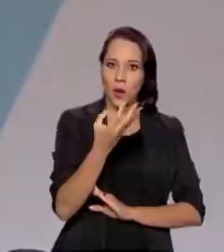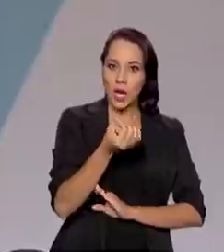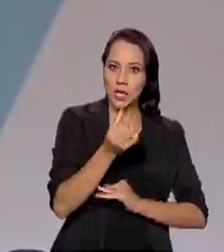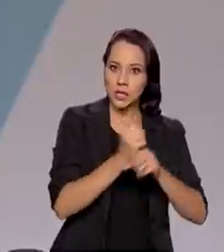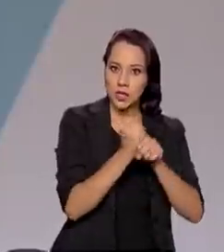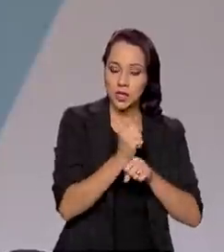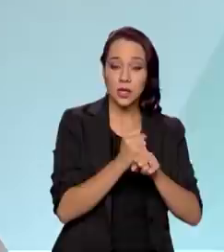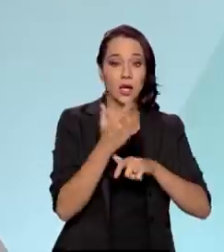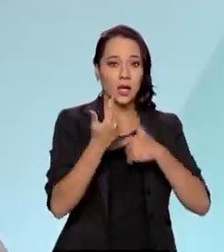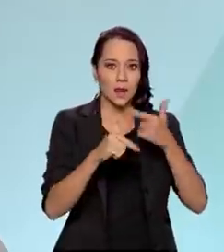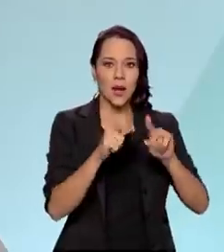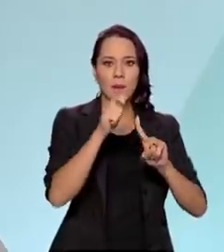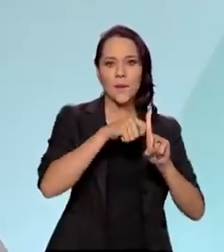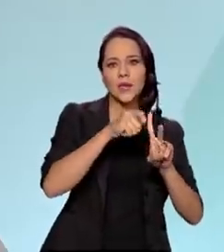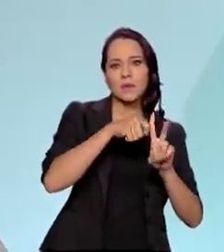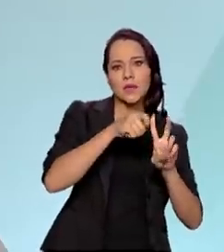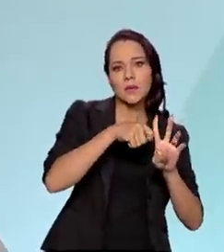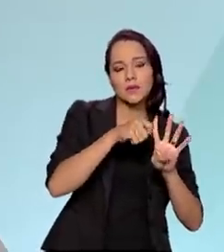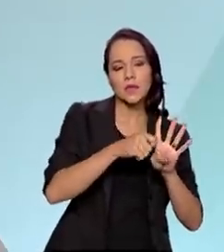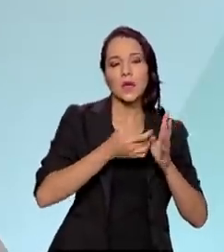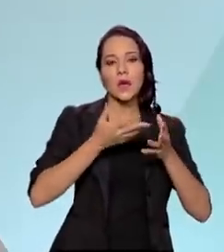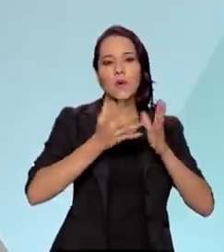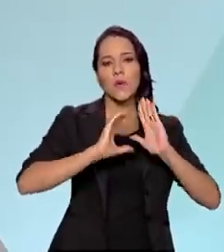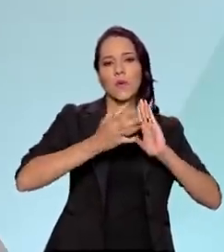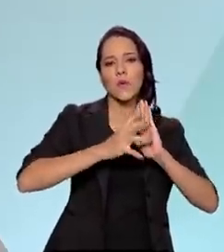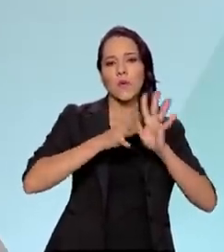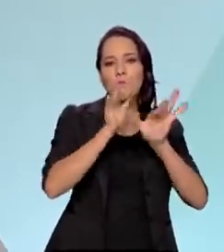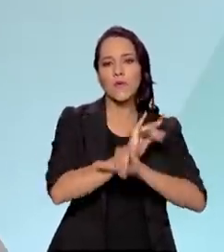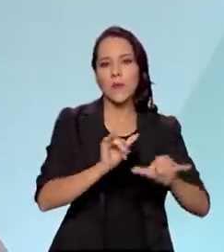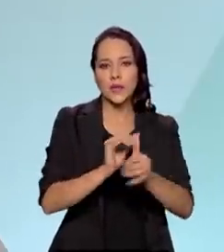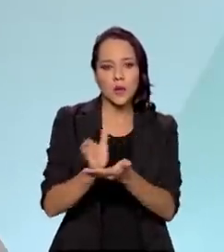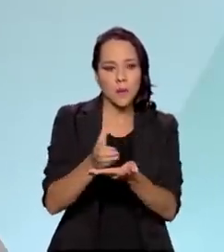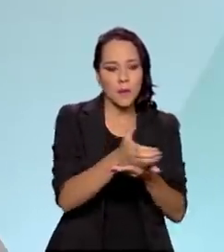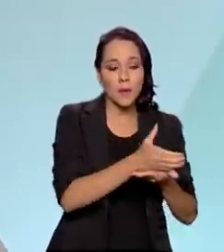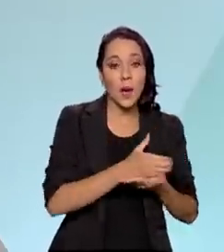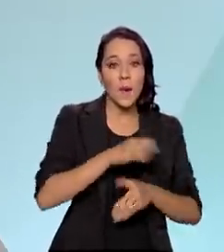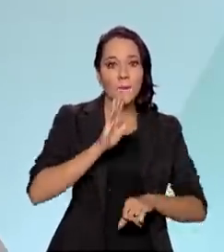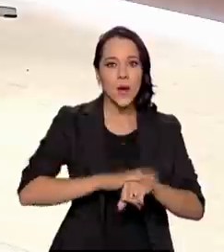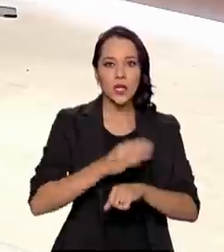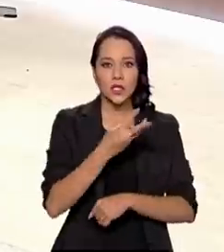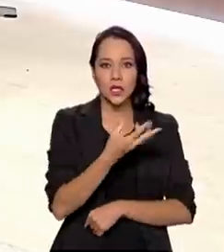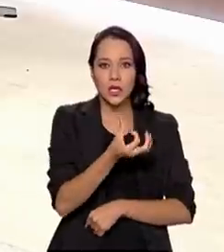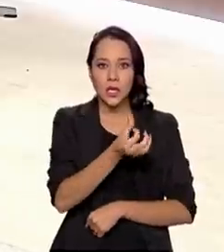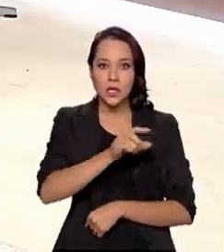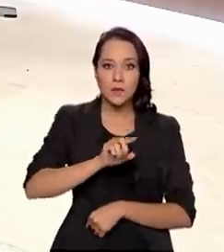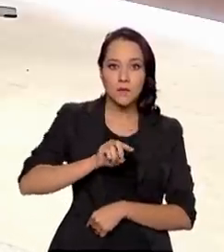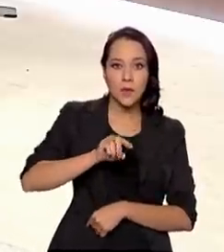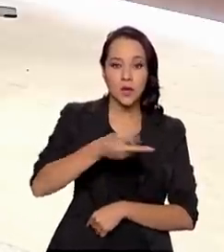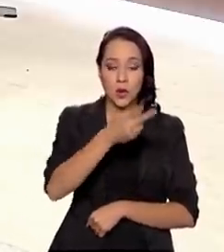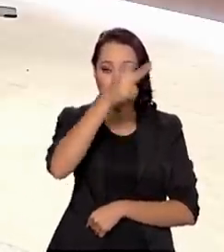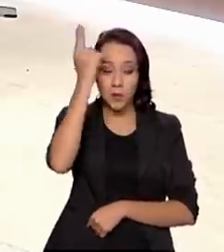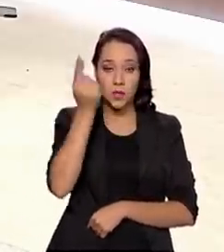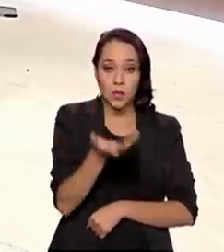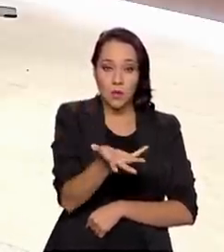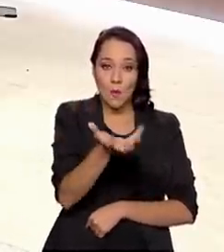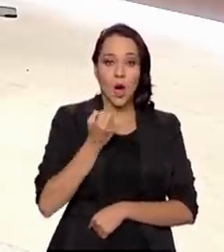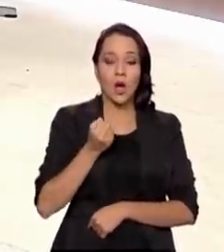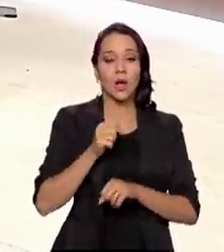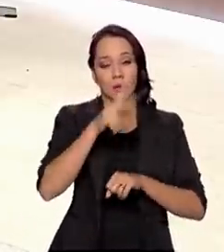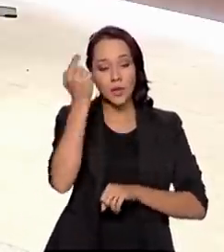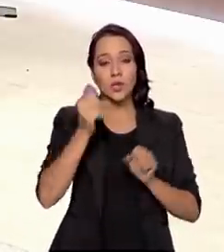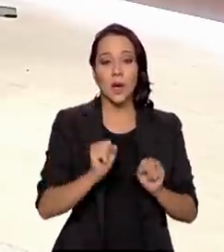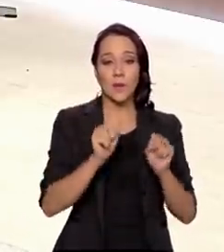trabalha mensalmente com o processamento de dados de mais de 36 milhões de pensionistas e aposentados do